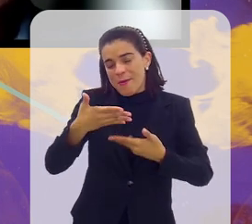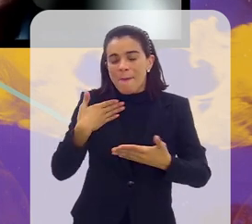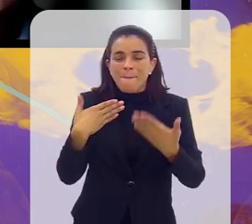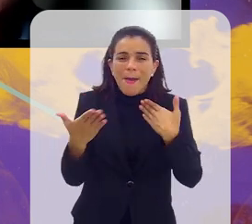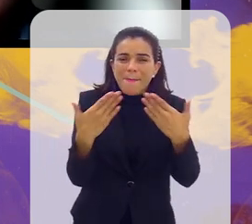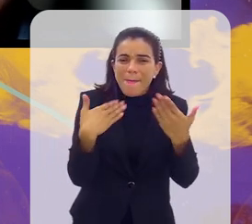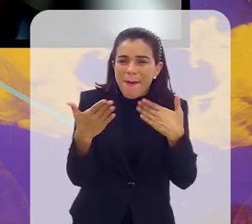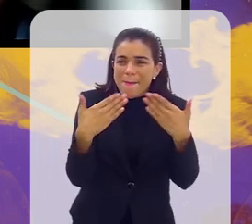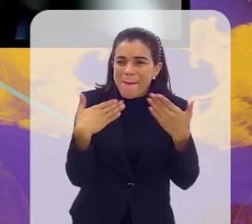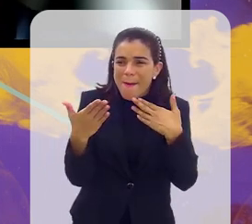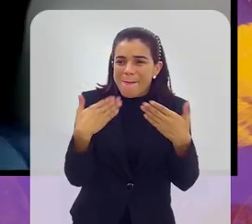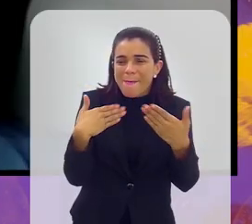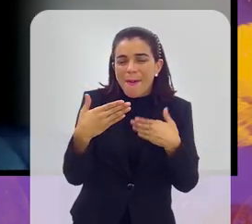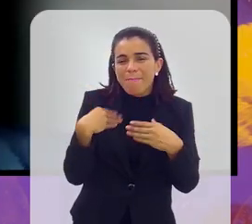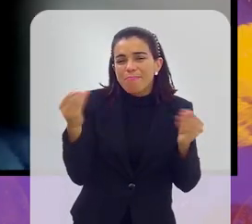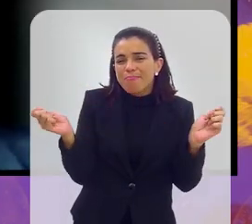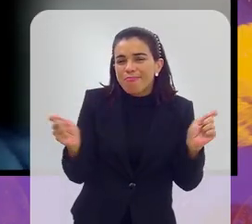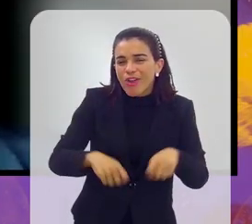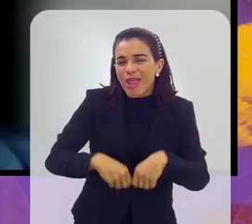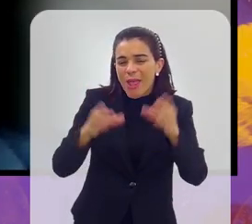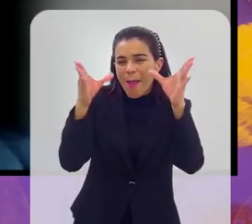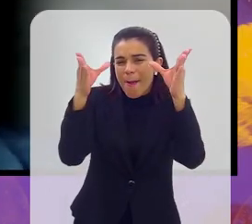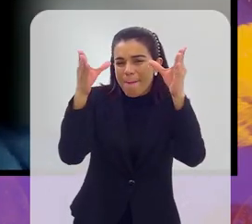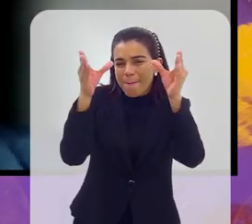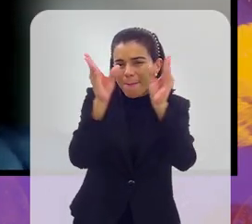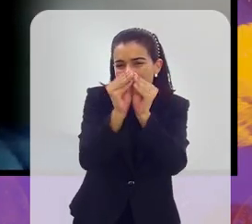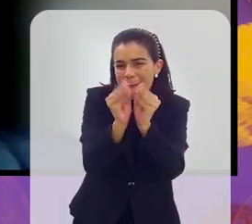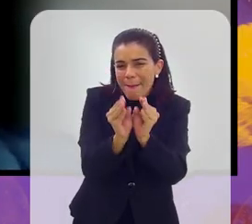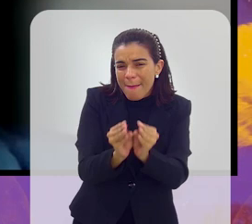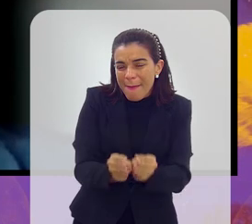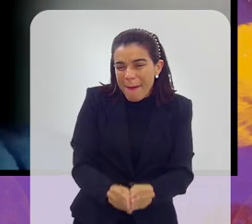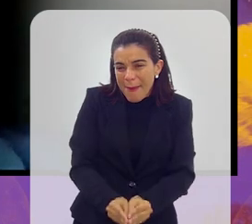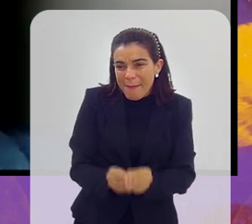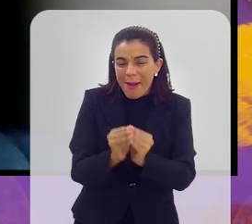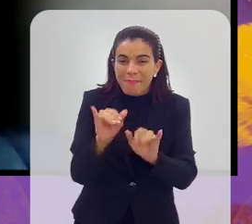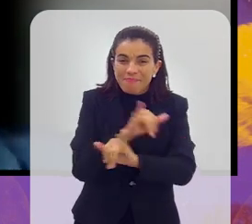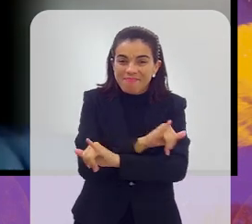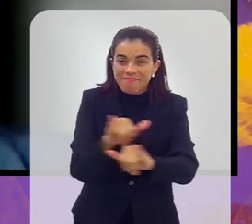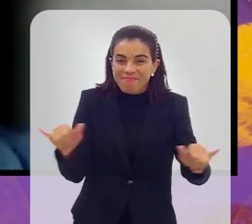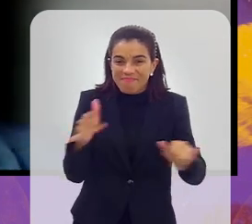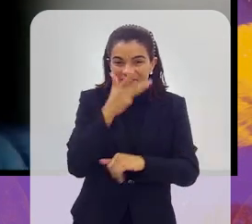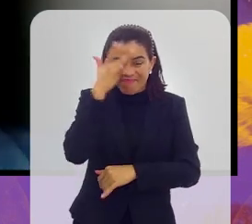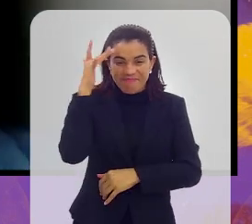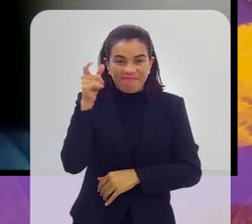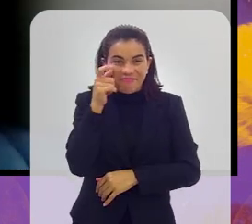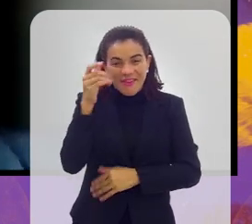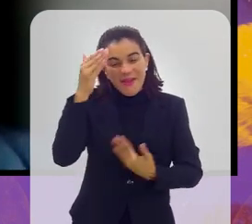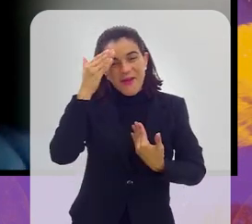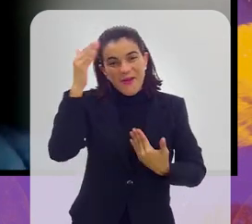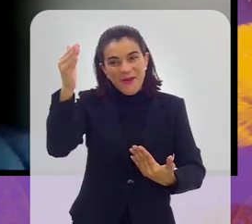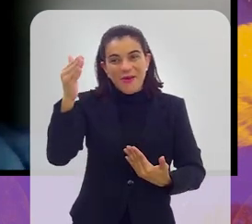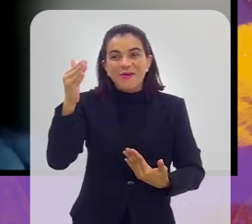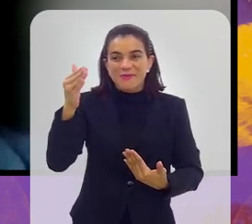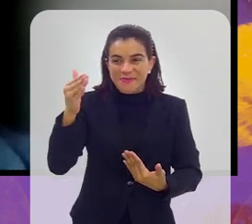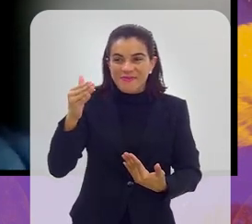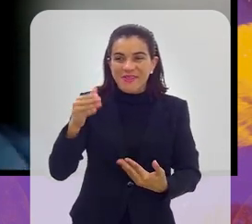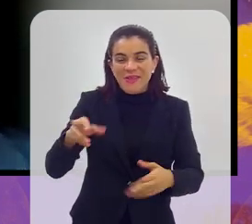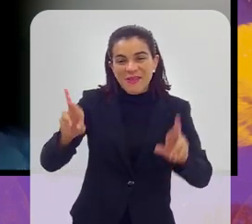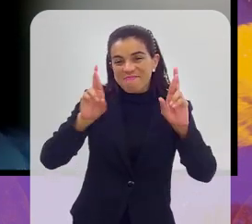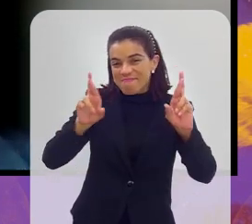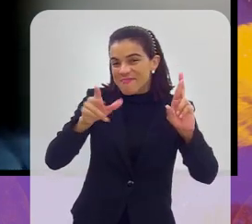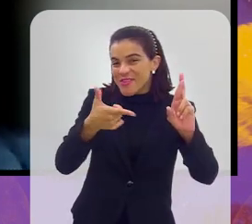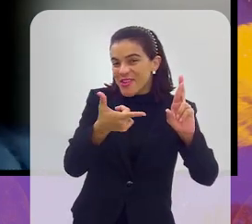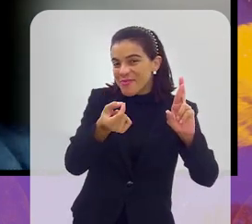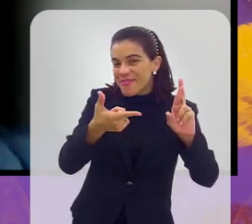convite, foi um excelente papo e foi ótimo poder contar um pouquinho mais da competição para os telespectadores. Um obrigado